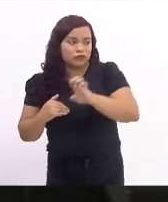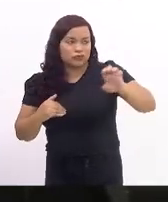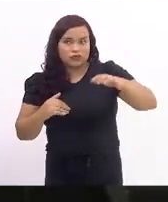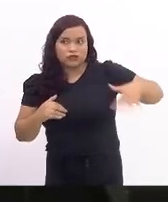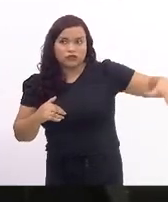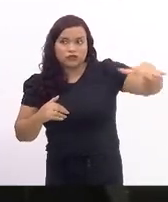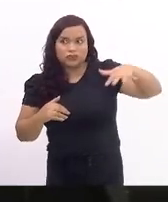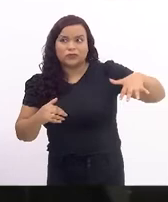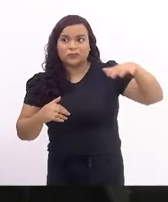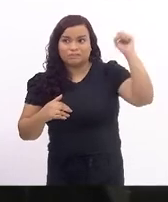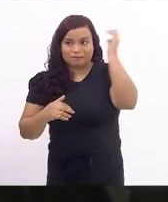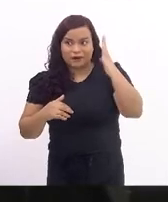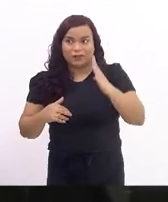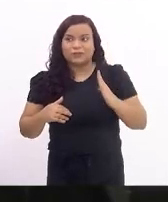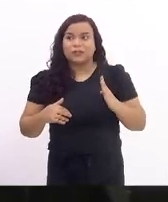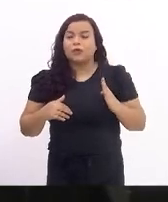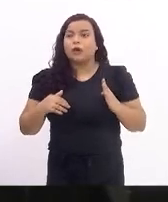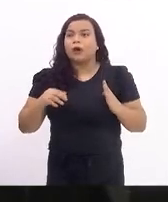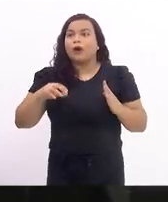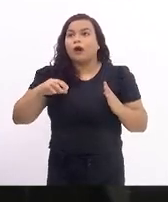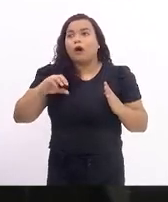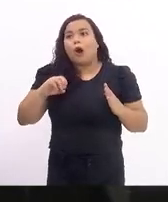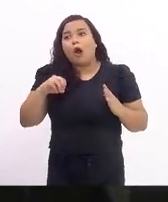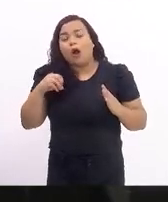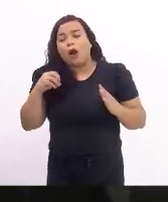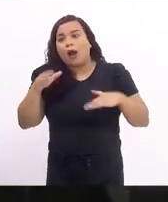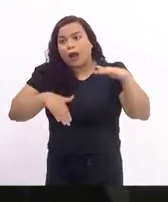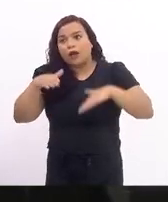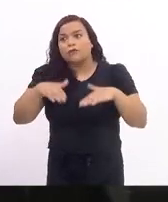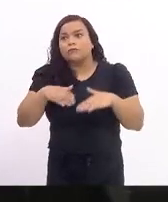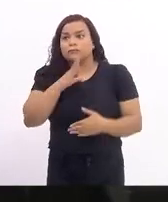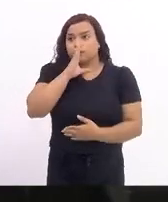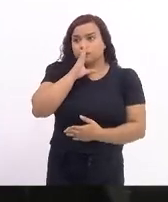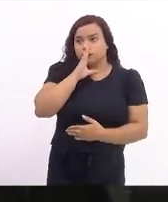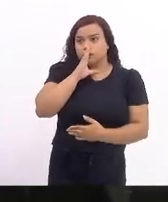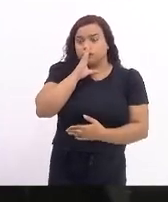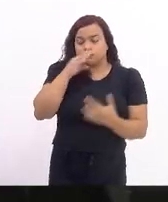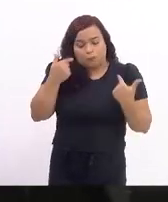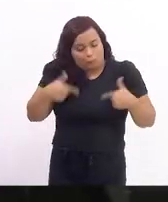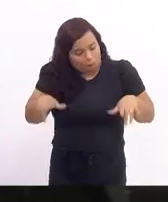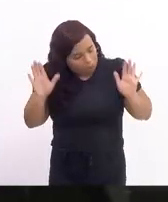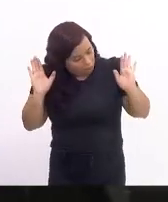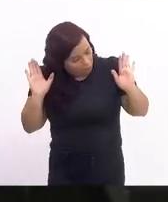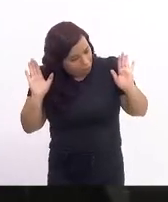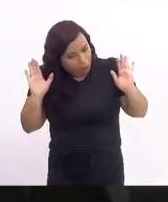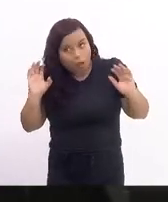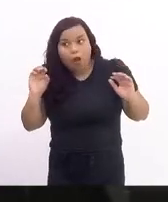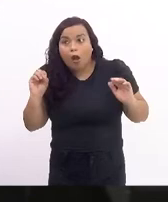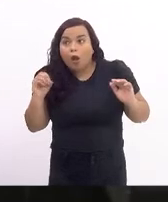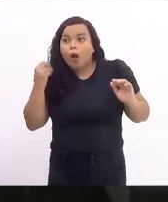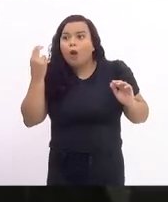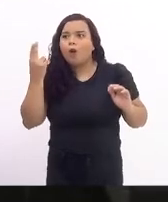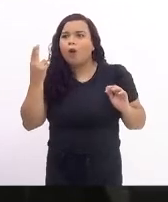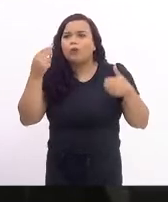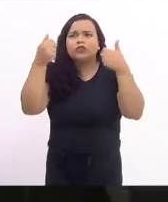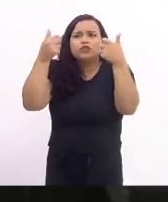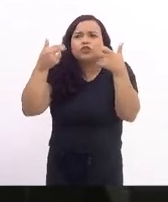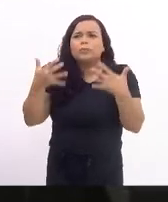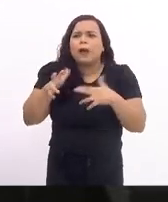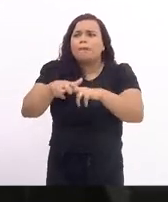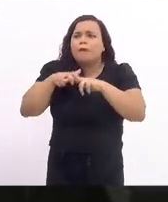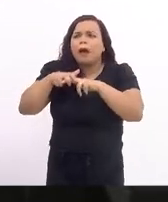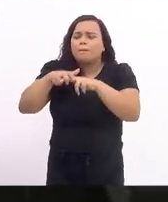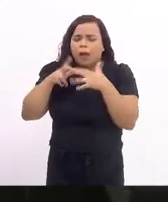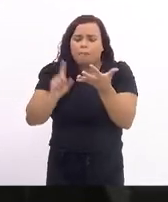ou não se manifestam ou tem uma série de justificativas.